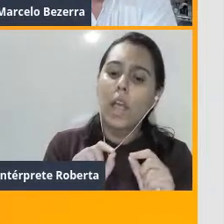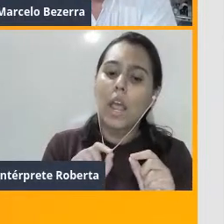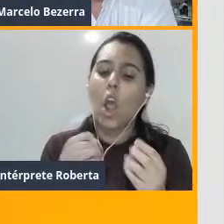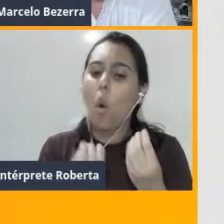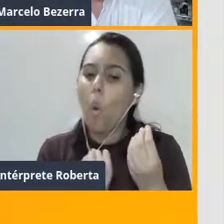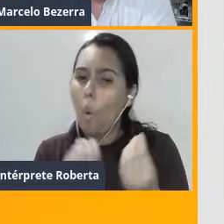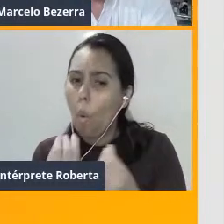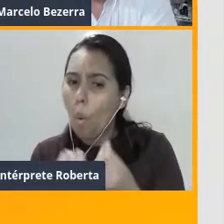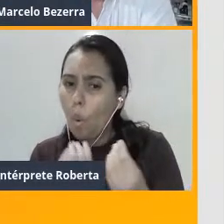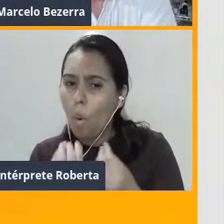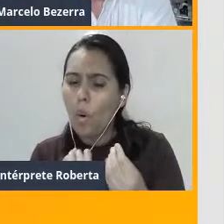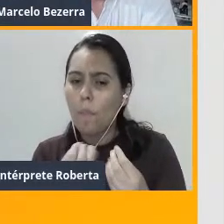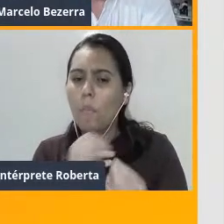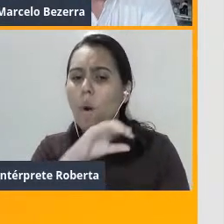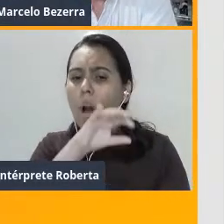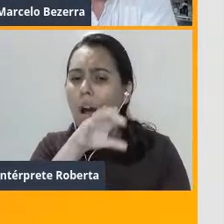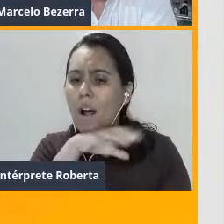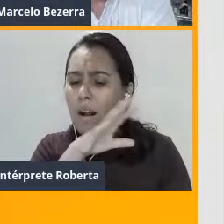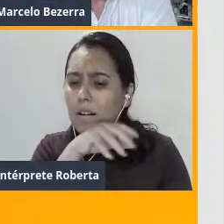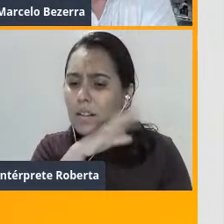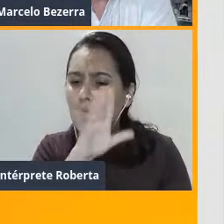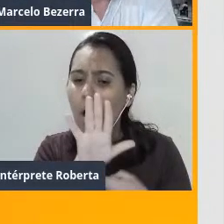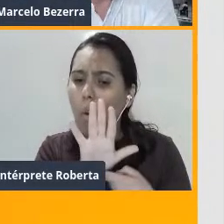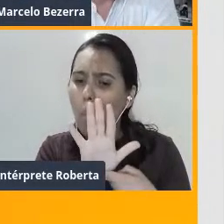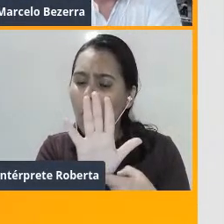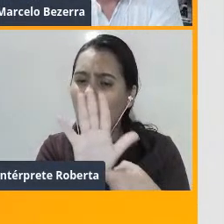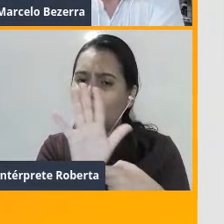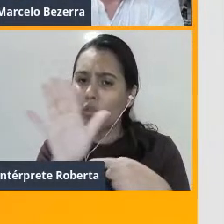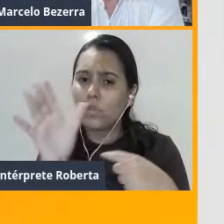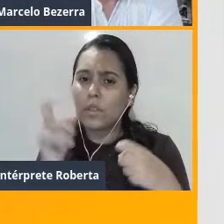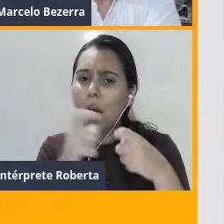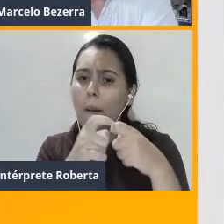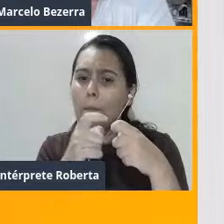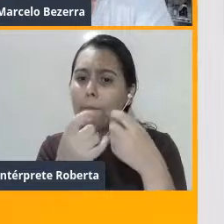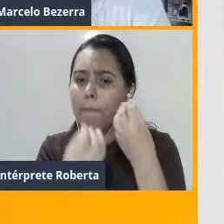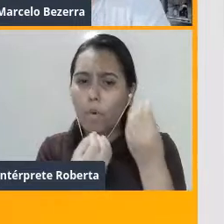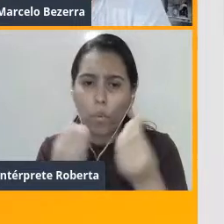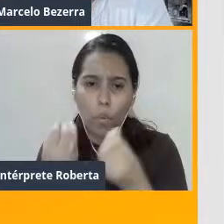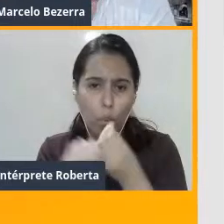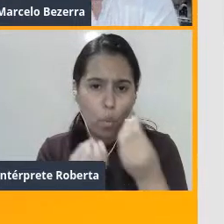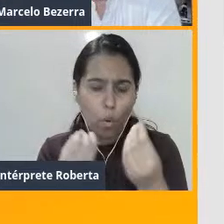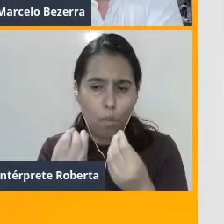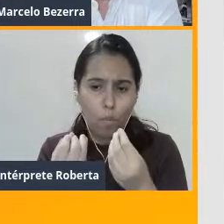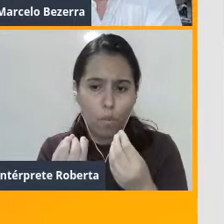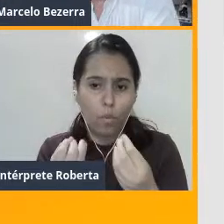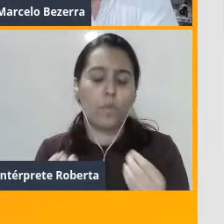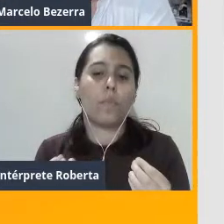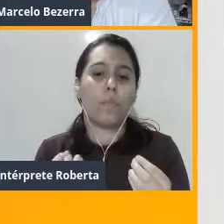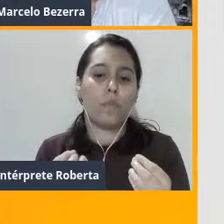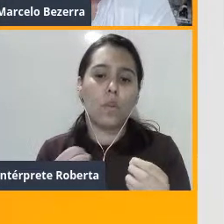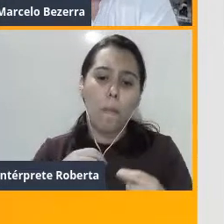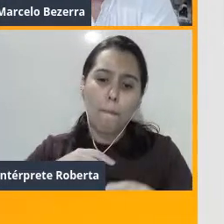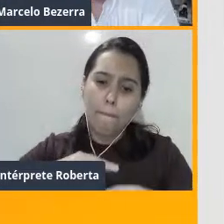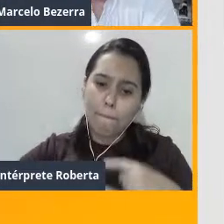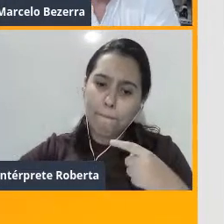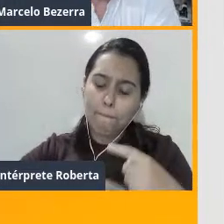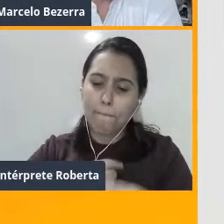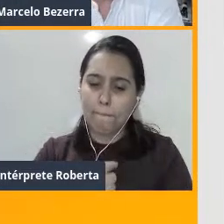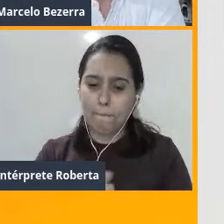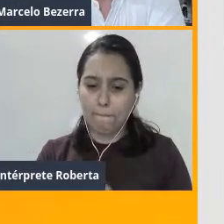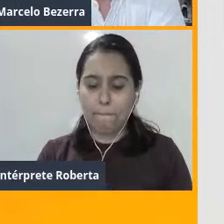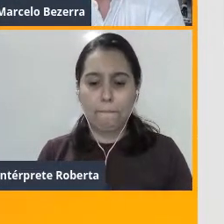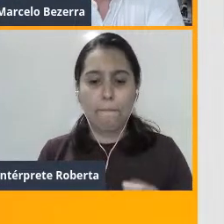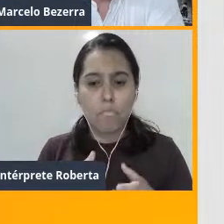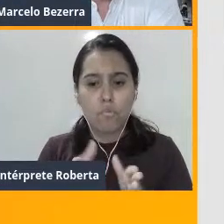animais podem ajudar a medicina, né? Como que a reprodução, ela pode ajudar a medicina. Em primeiro lugar,